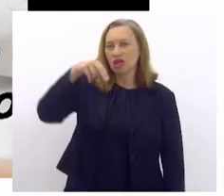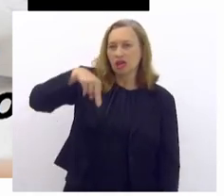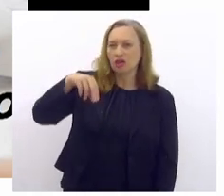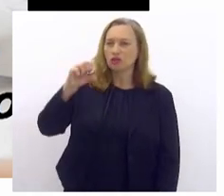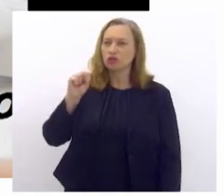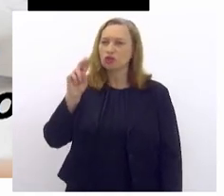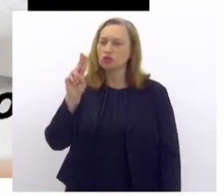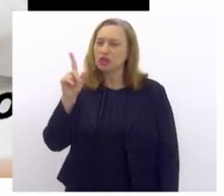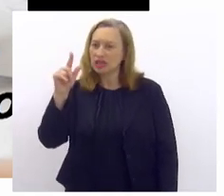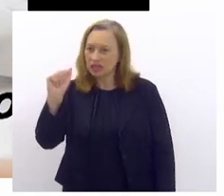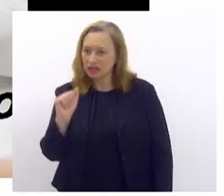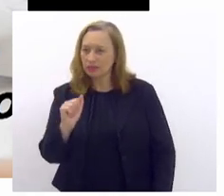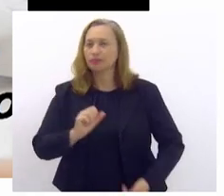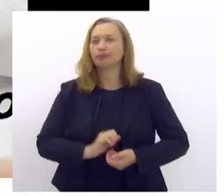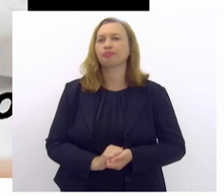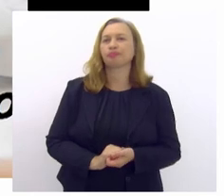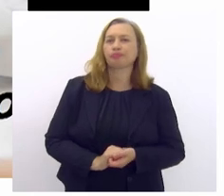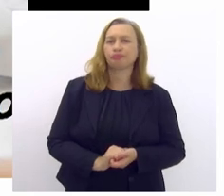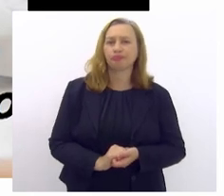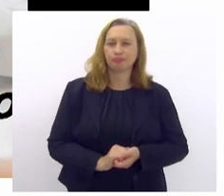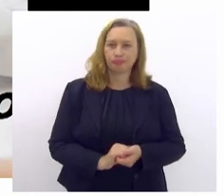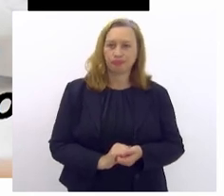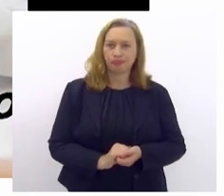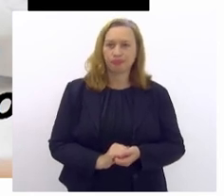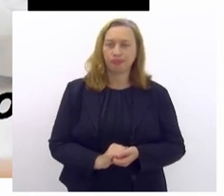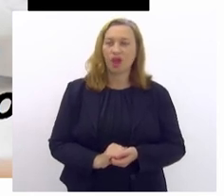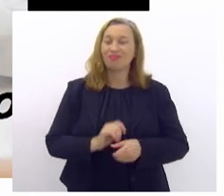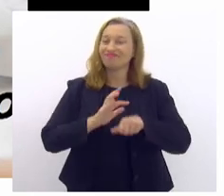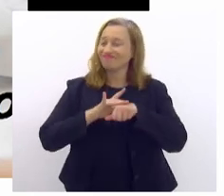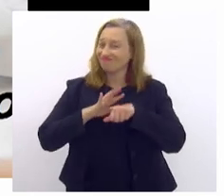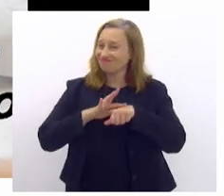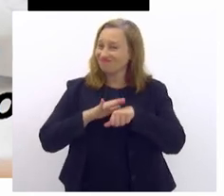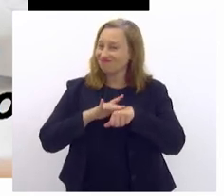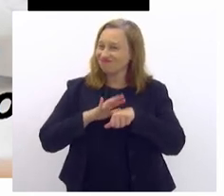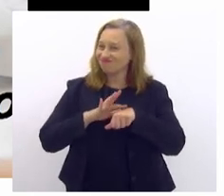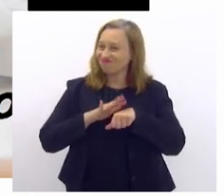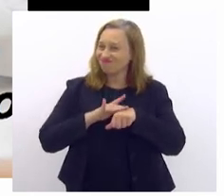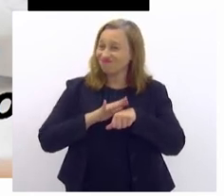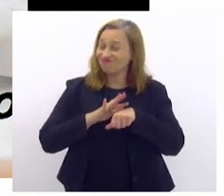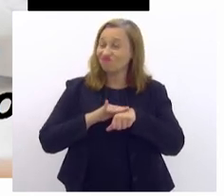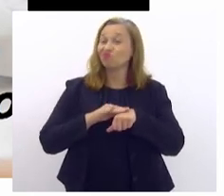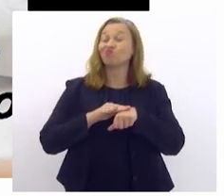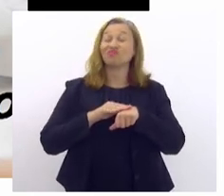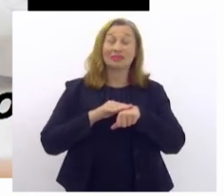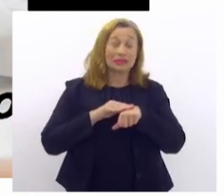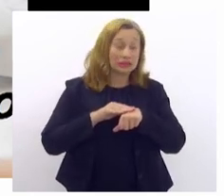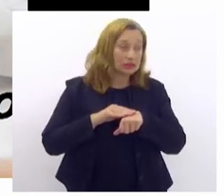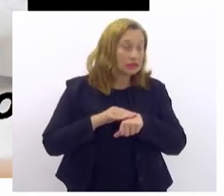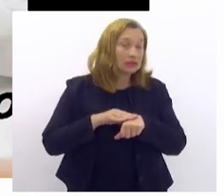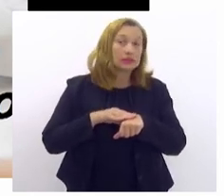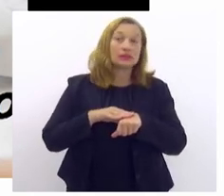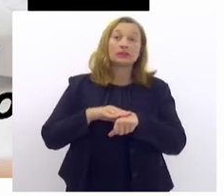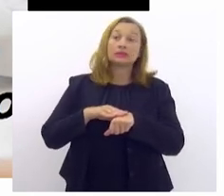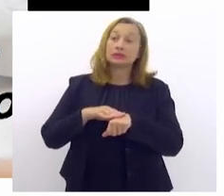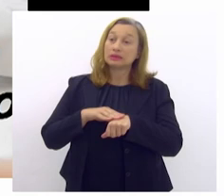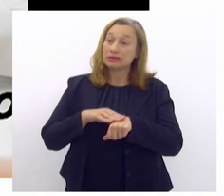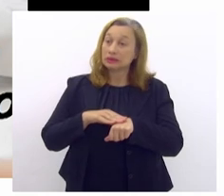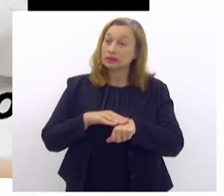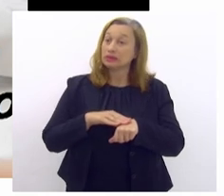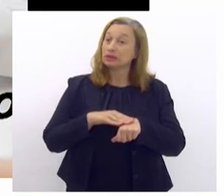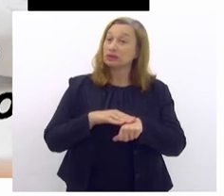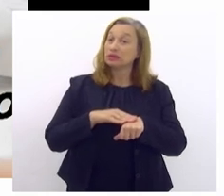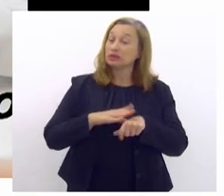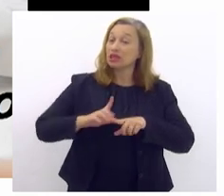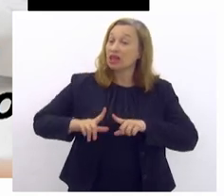Bengt. E essa doença, ela vem atacando de forma